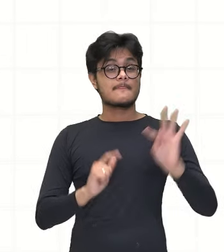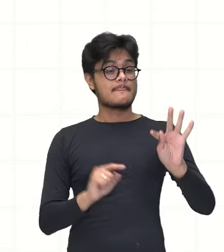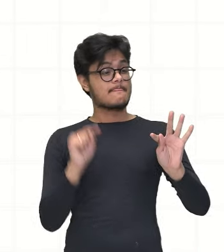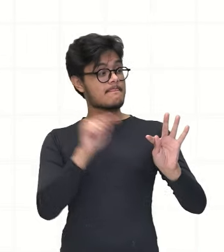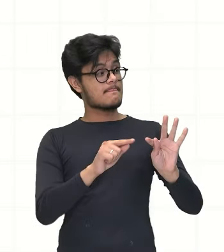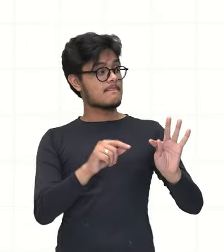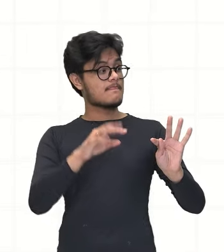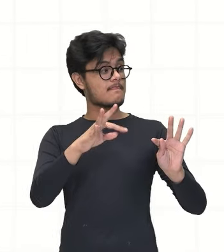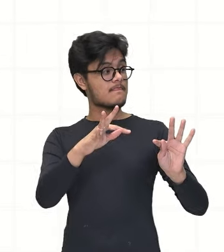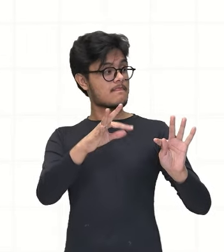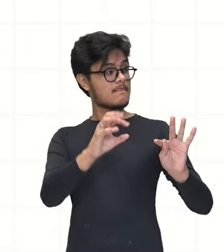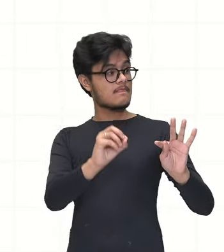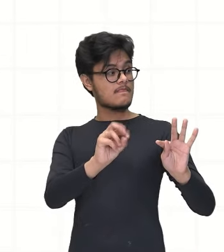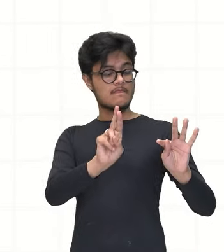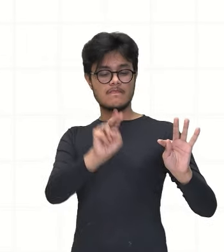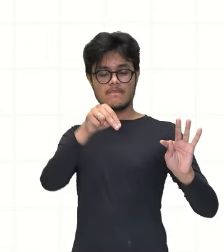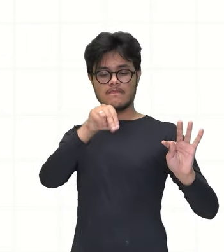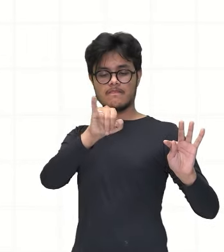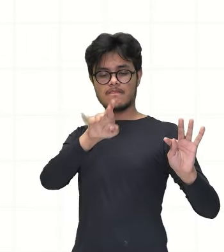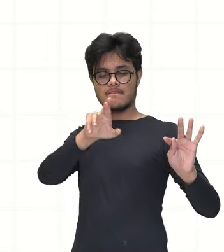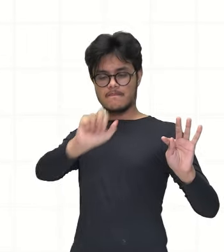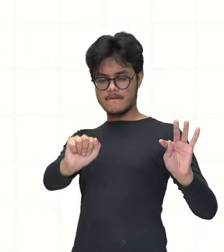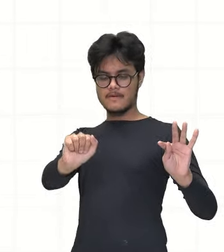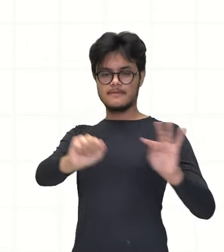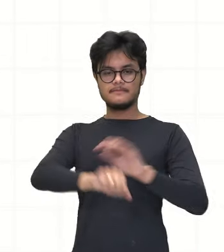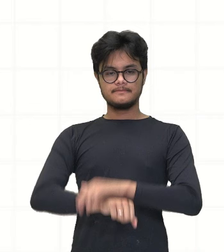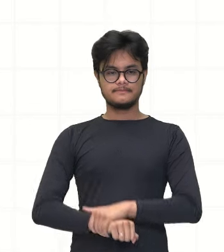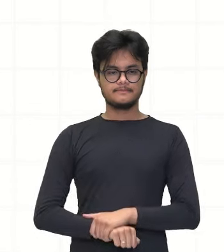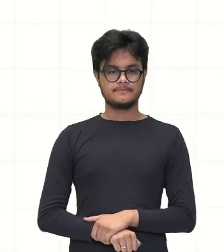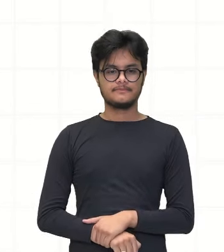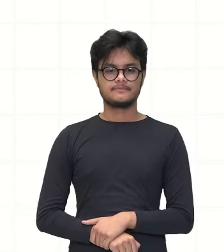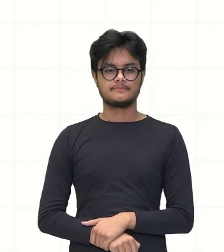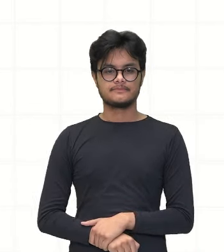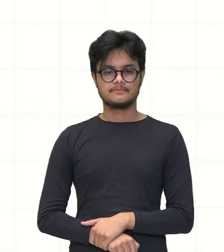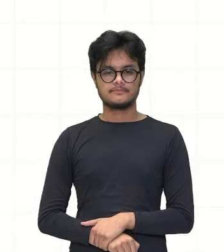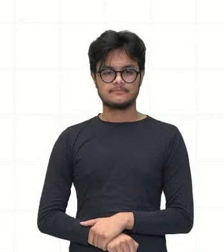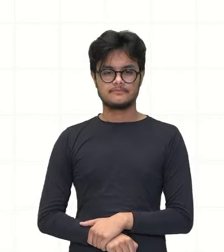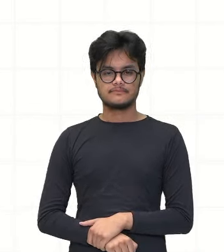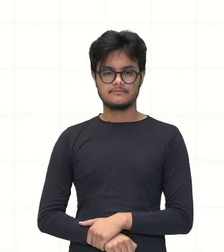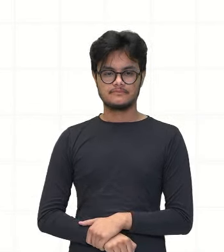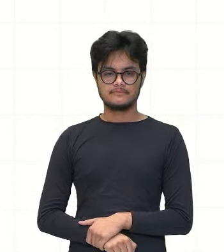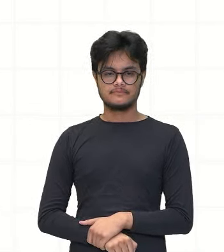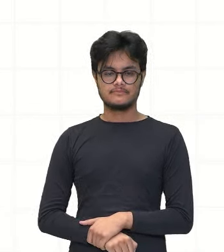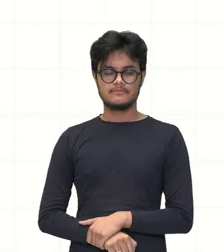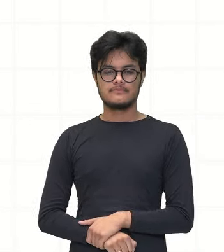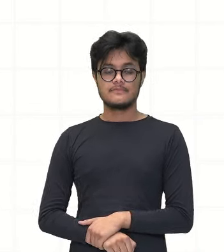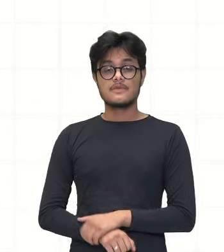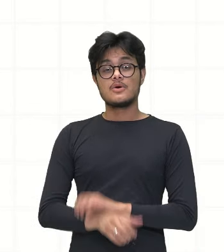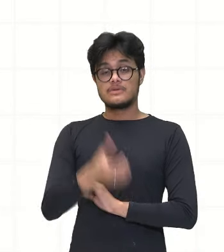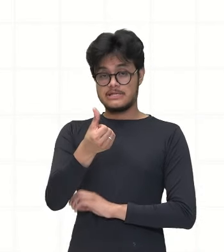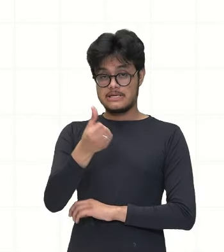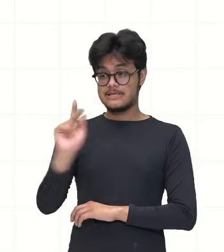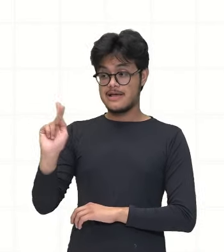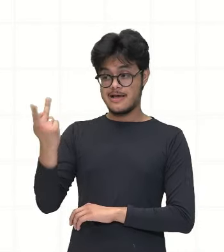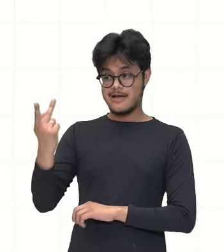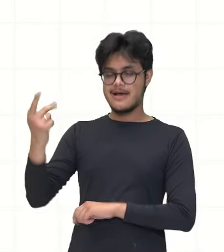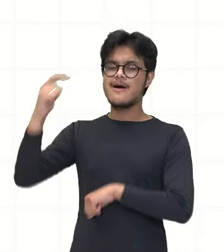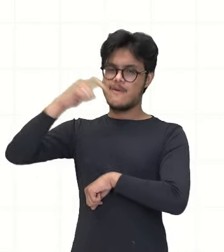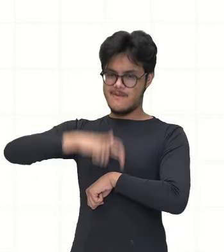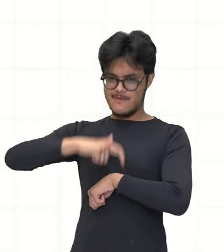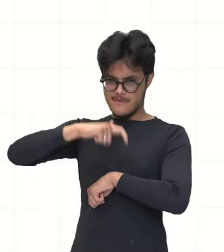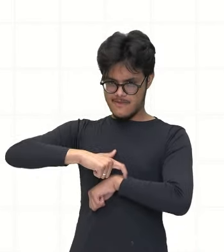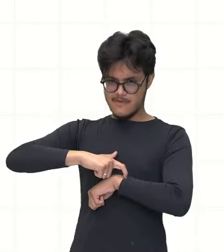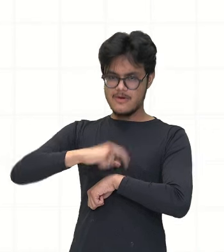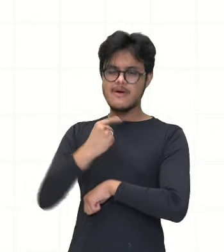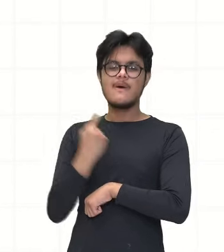torneiras, olha só, ficou uma embaixo da outra, né? E aqui, o seis é em horas, ou seja, o resultado